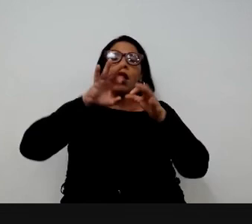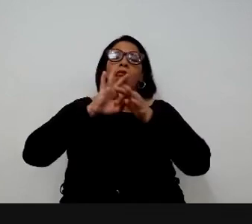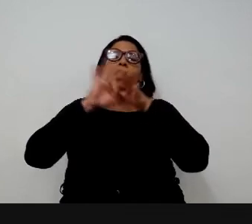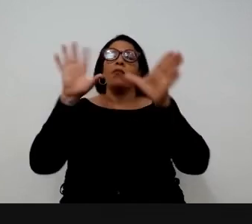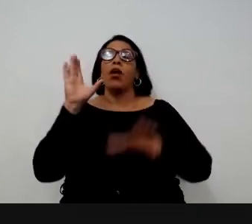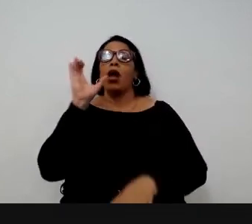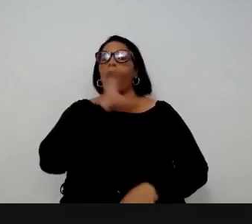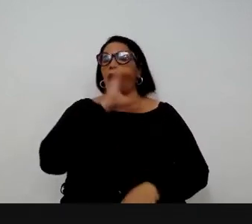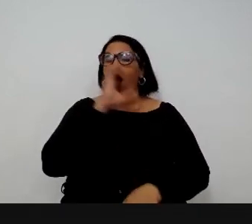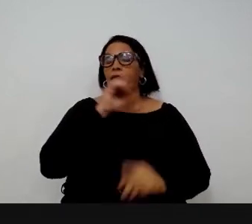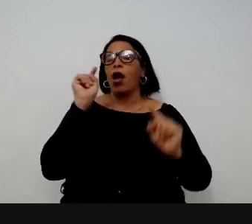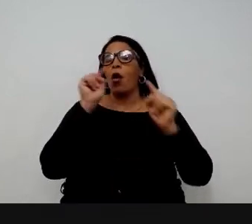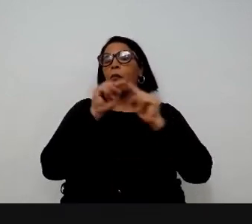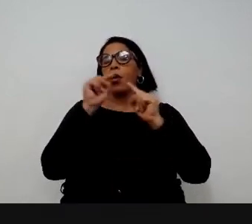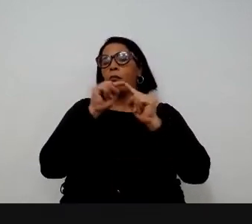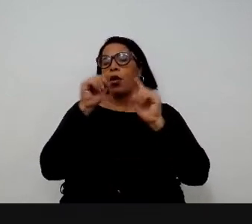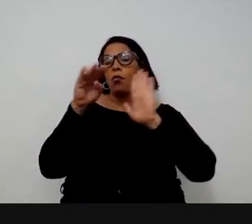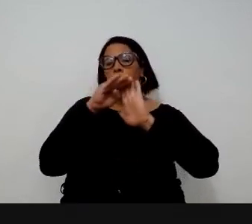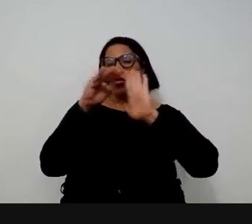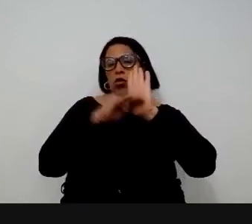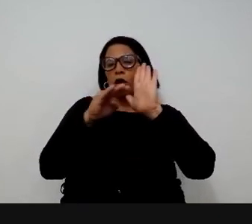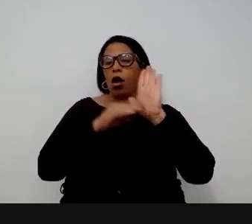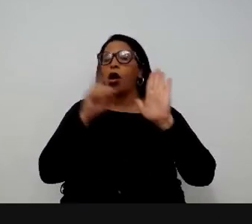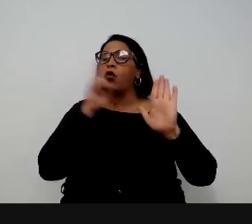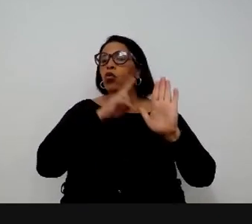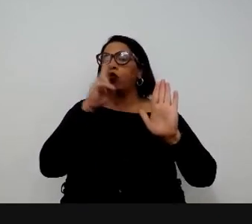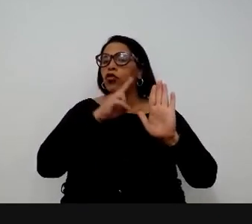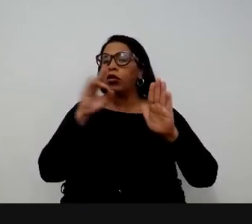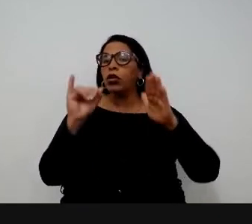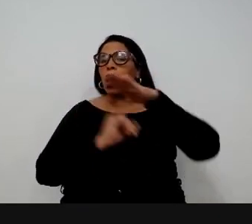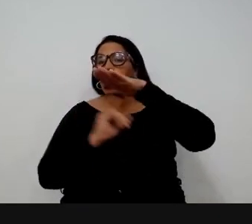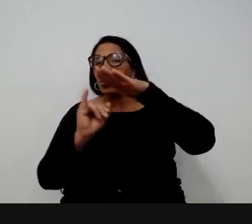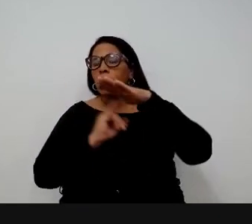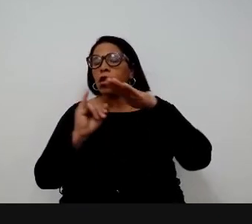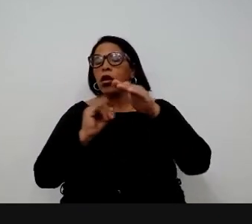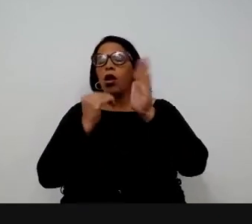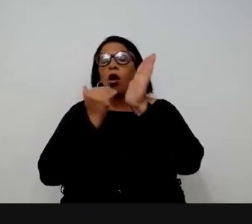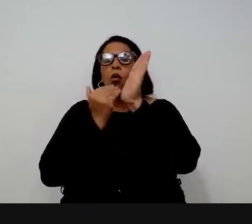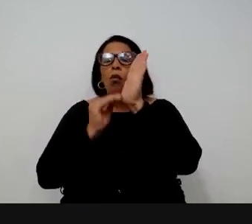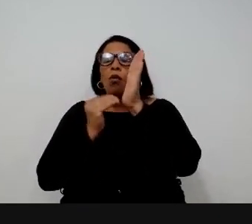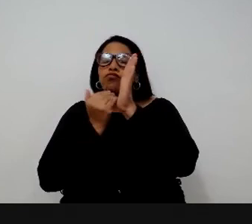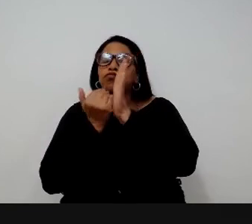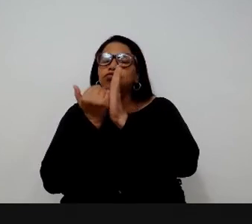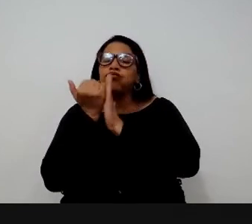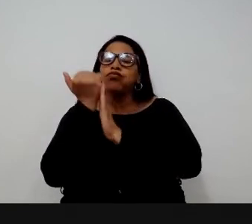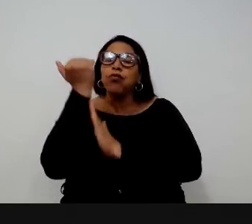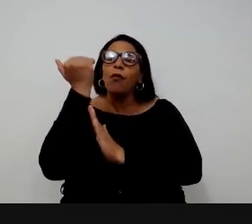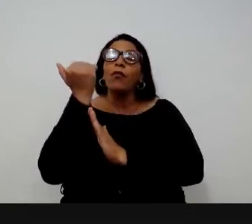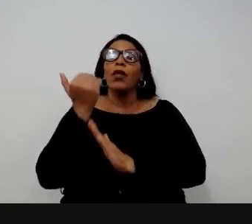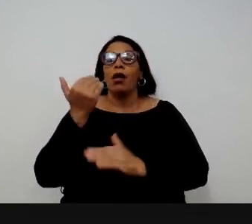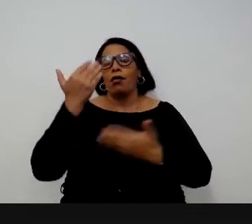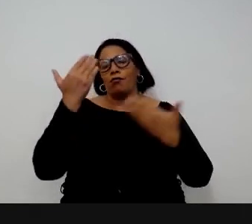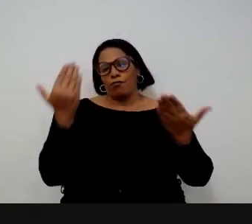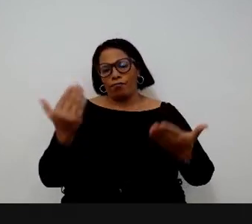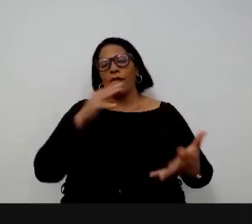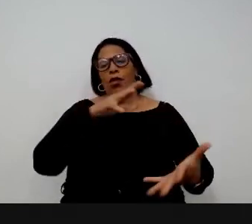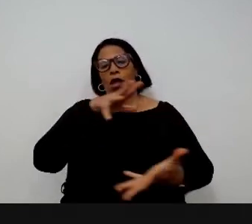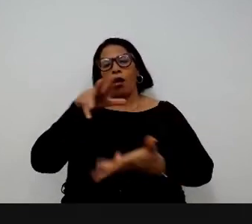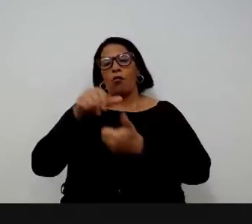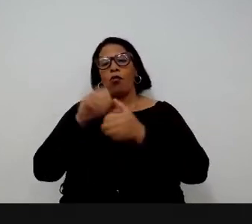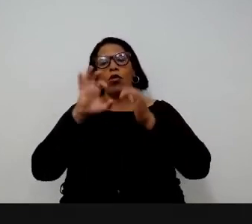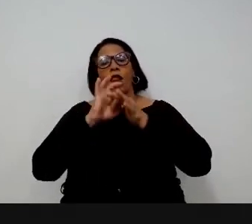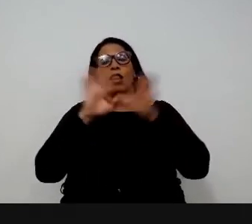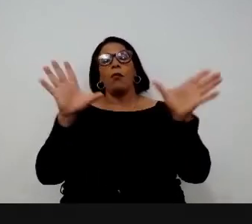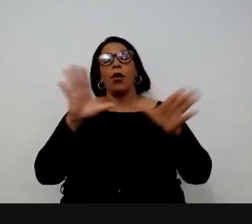mais ágeis esse aliás é o primeiro ponto da agenda agilidade institucional como aumentá-la pessoal muito obrigado pelo